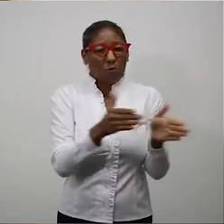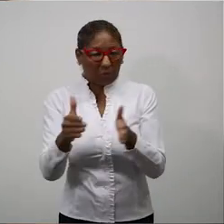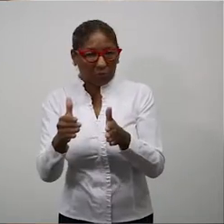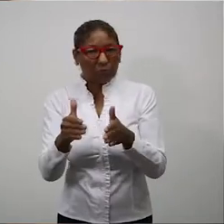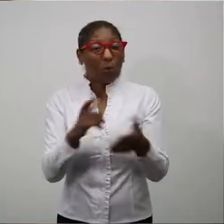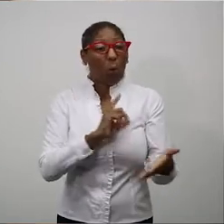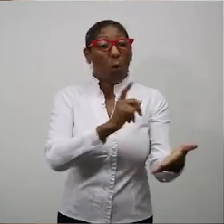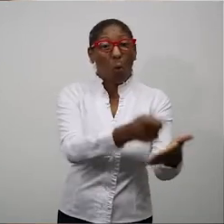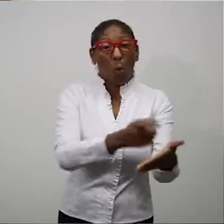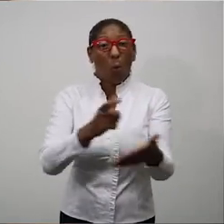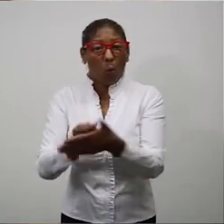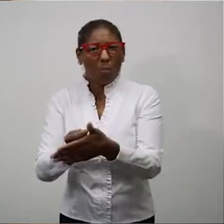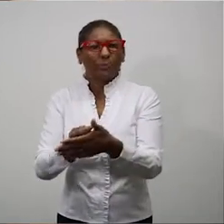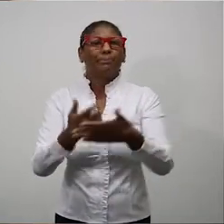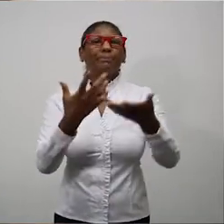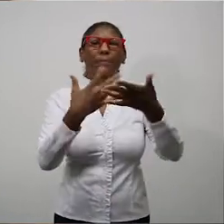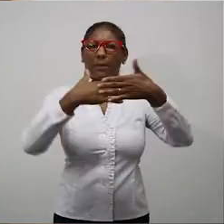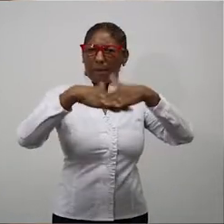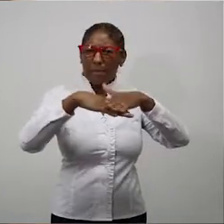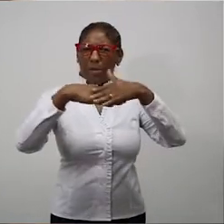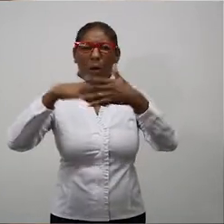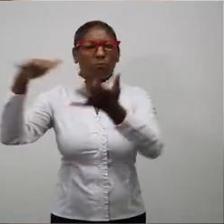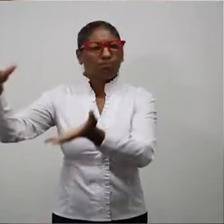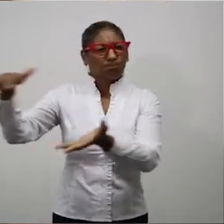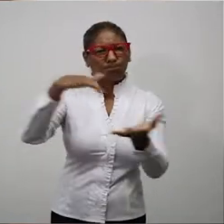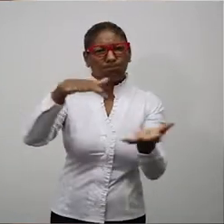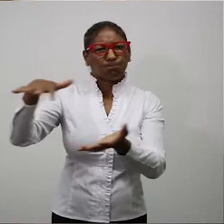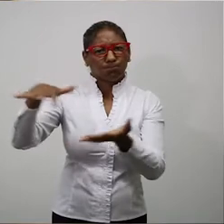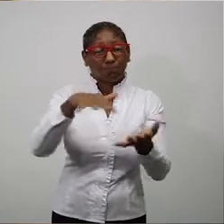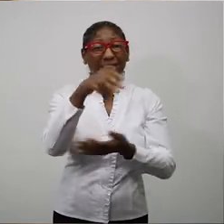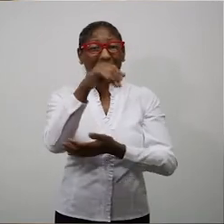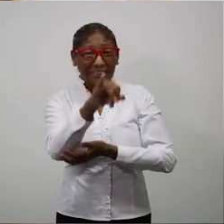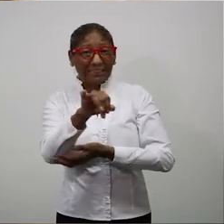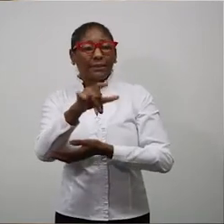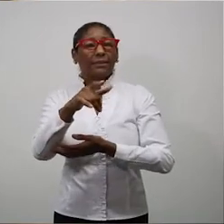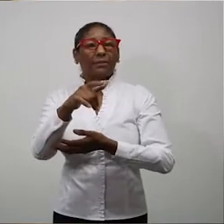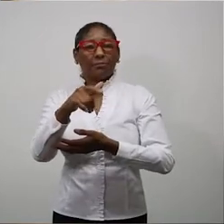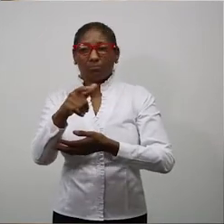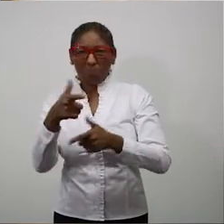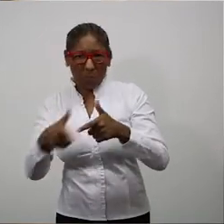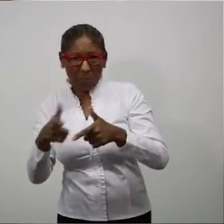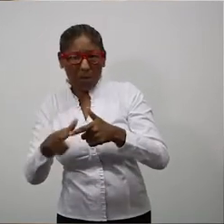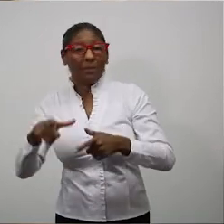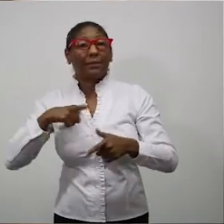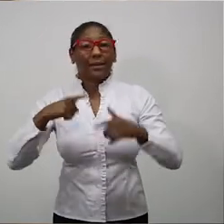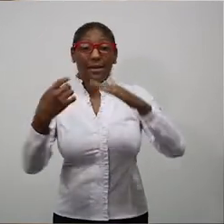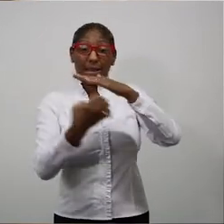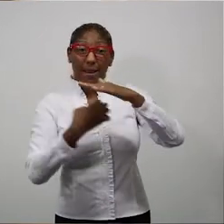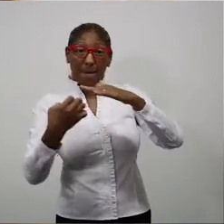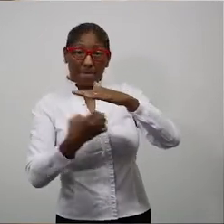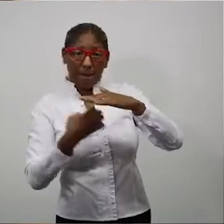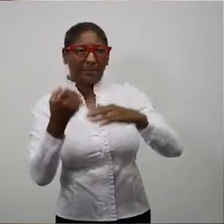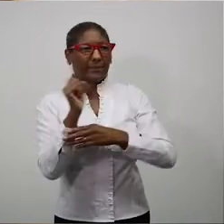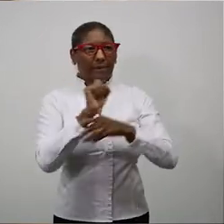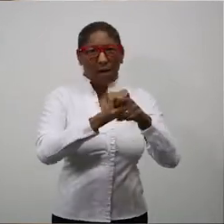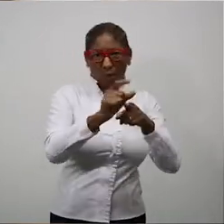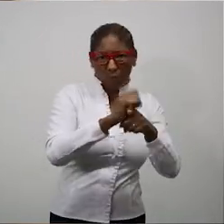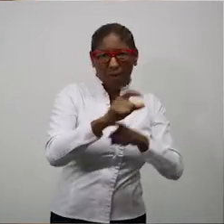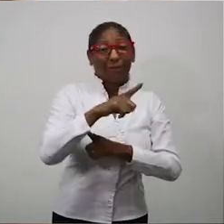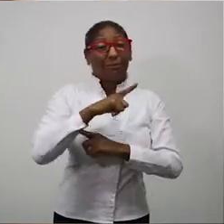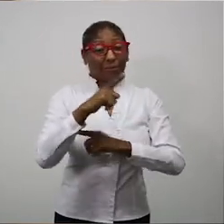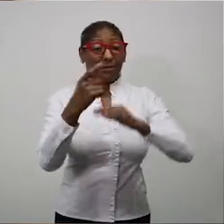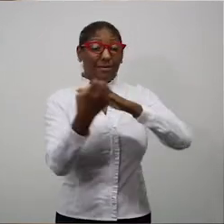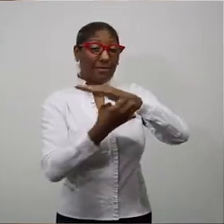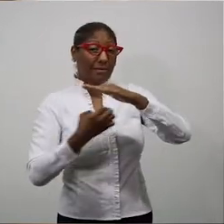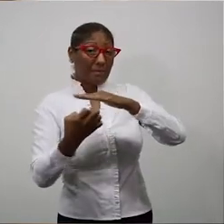processo de compra, inclusive, para caminhão. E ainda tem o plano B e o C. Se não tiver, tem as empresas para se precisar alocar. gente tem